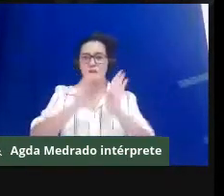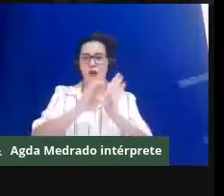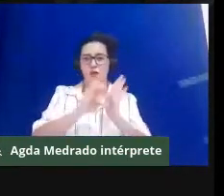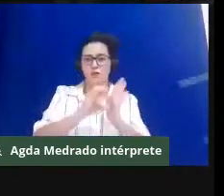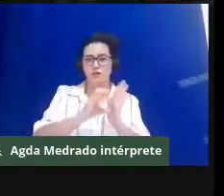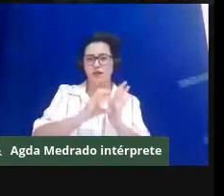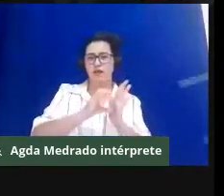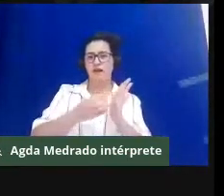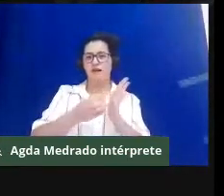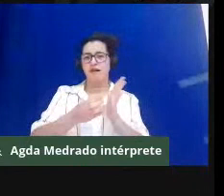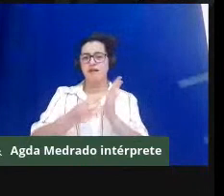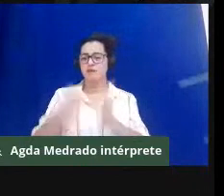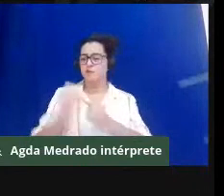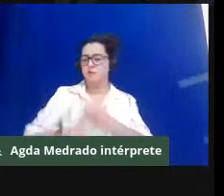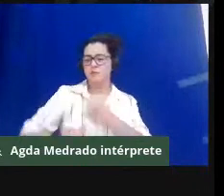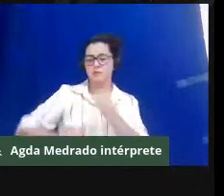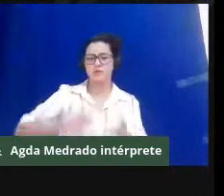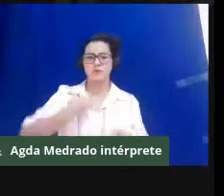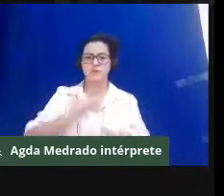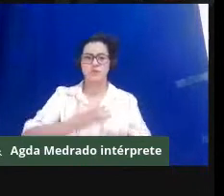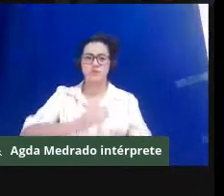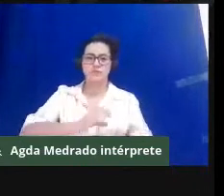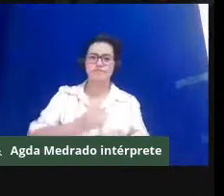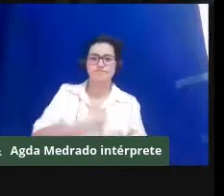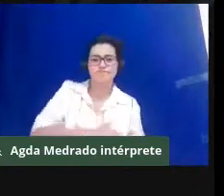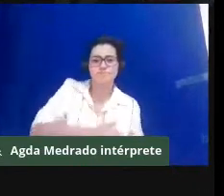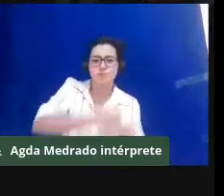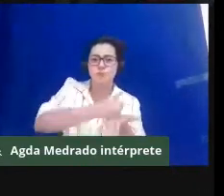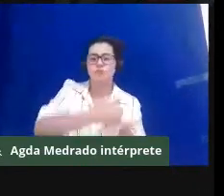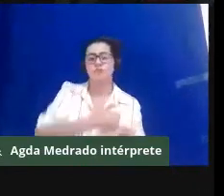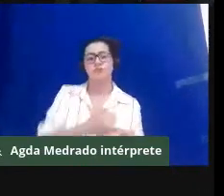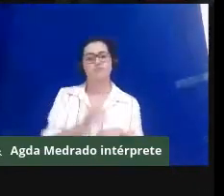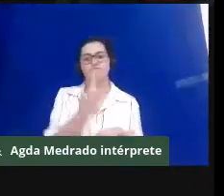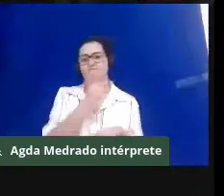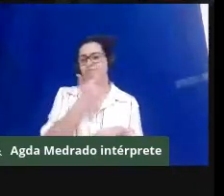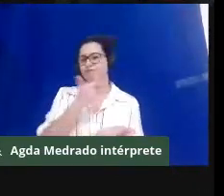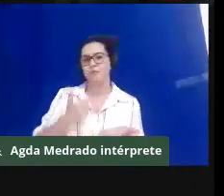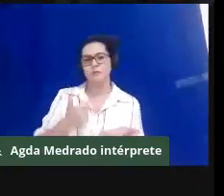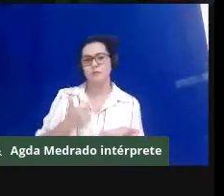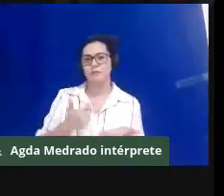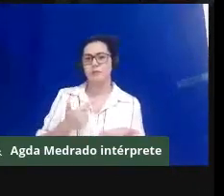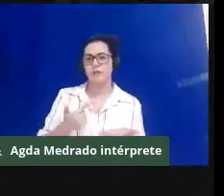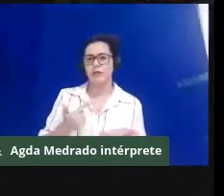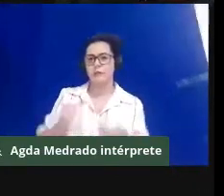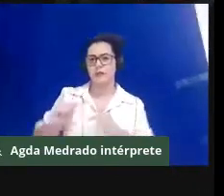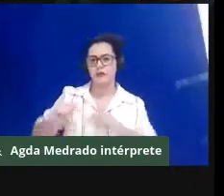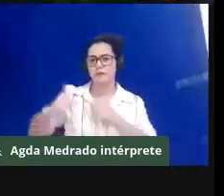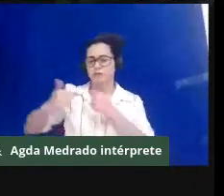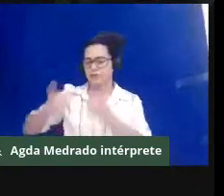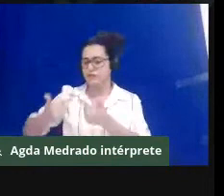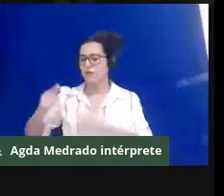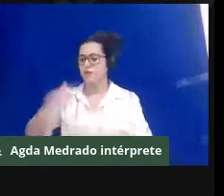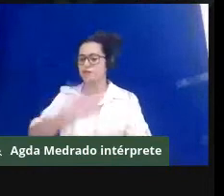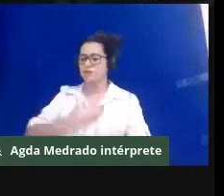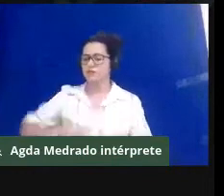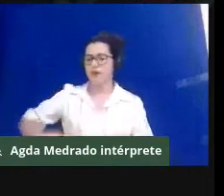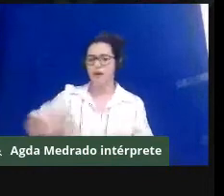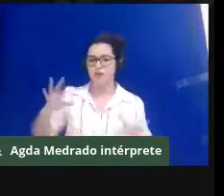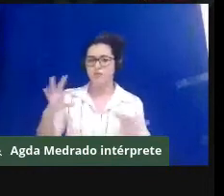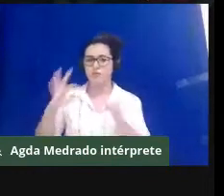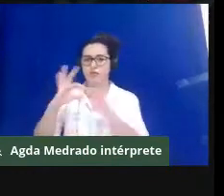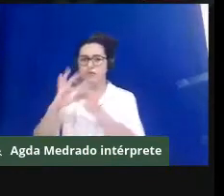comunidades tradicionais. Na verdade, a atuação do Estado na política pública de grandes investimentos, através de parceria pública e privada,